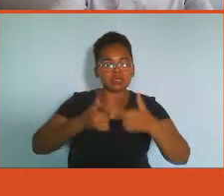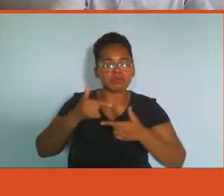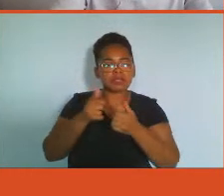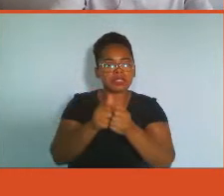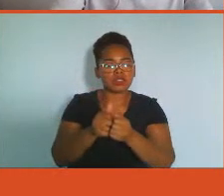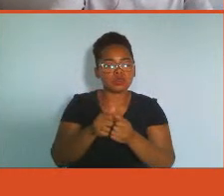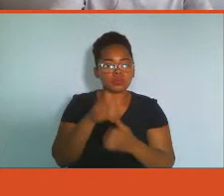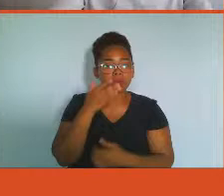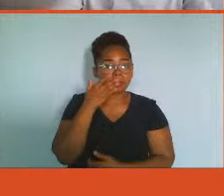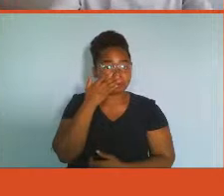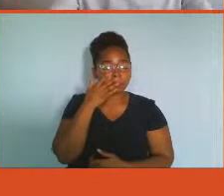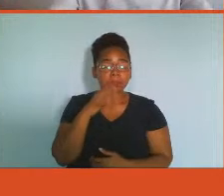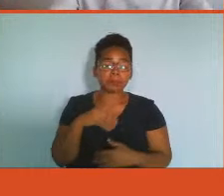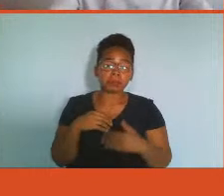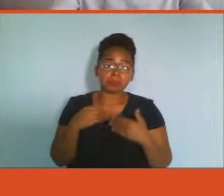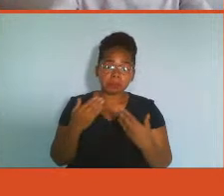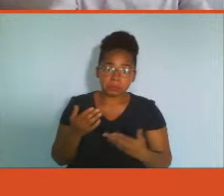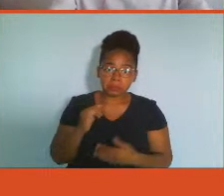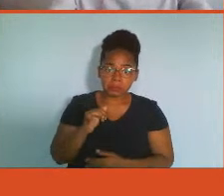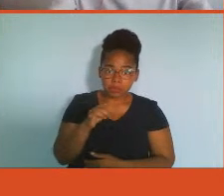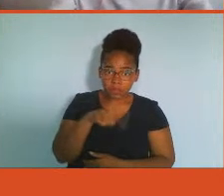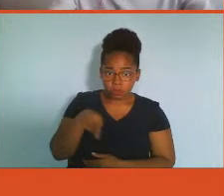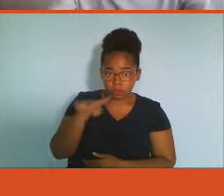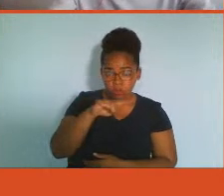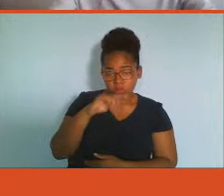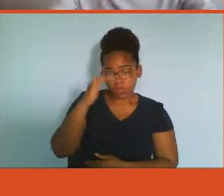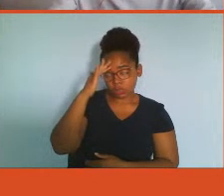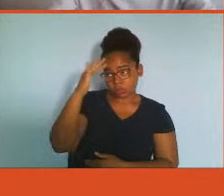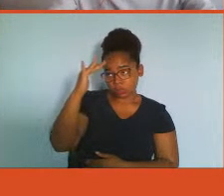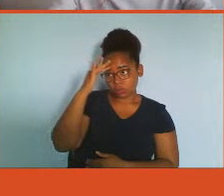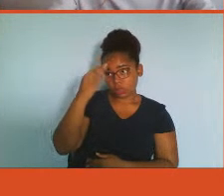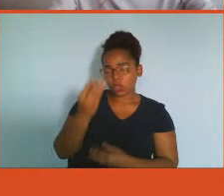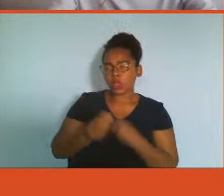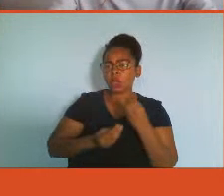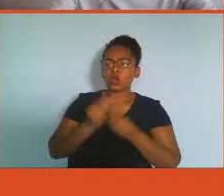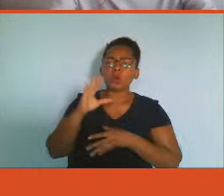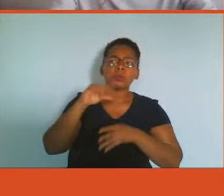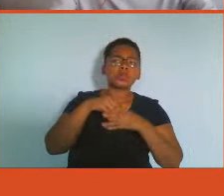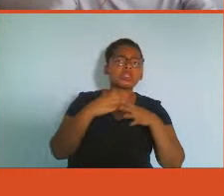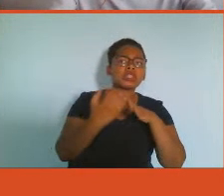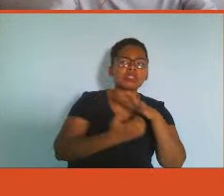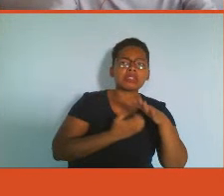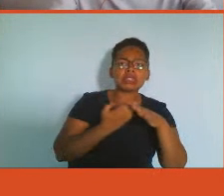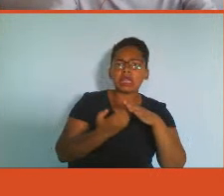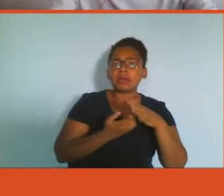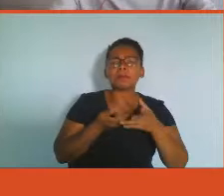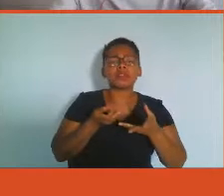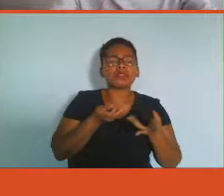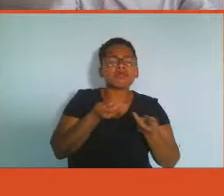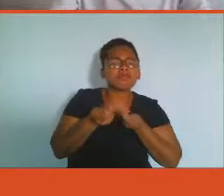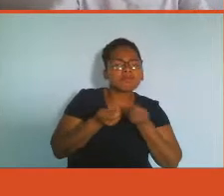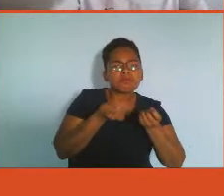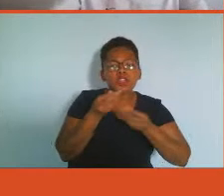formatar uma gestão de bem-estar dentro da empresa de vocês, a gente já vai fazer algumas orientações em as breves,